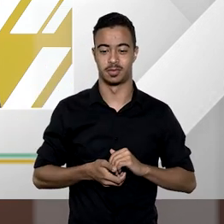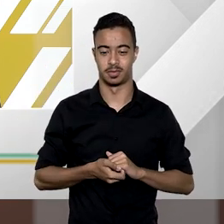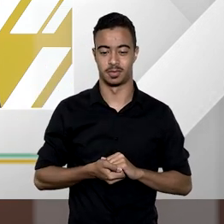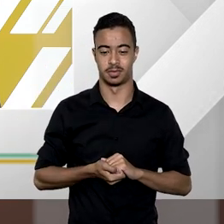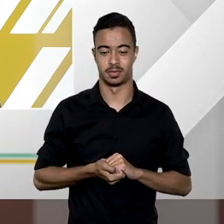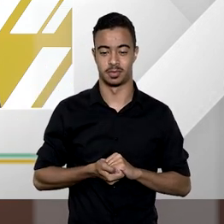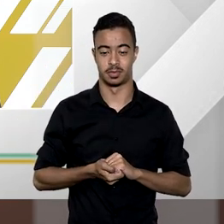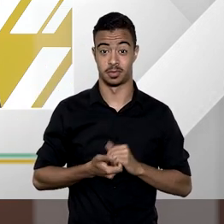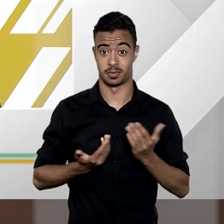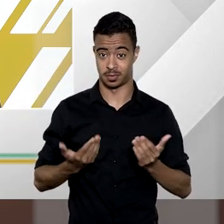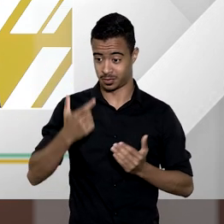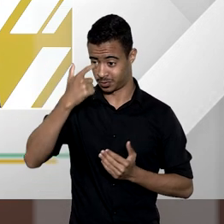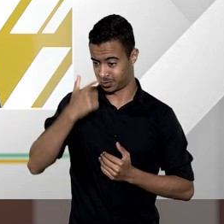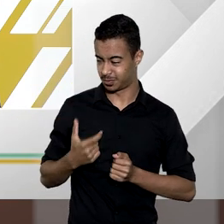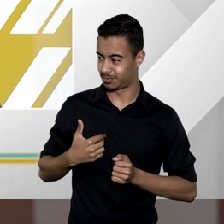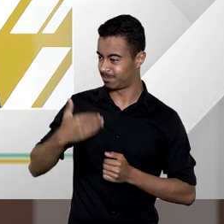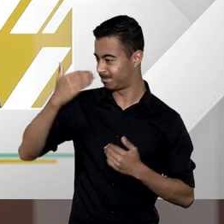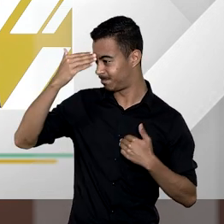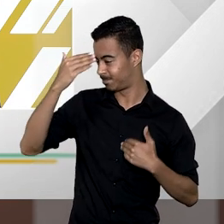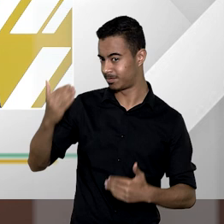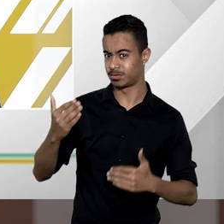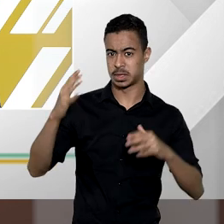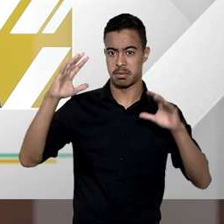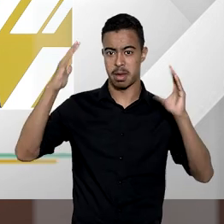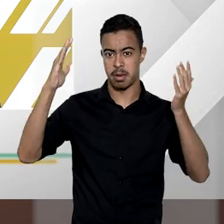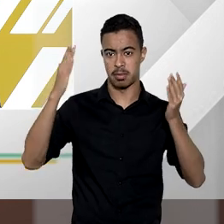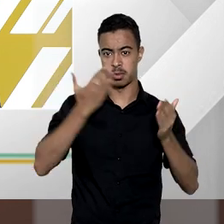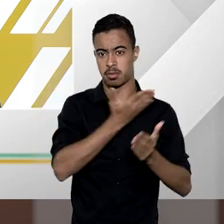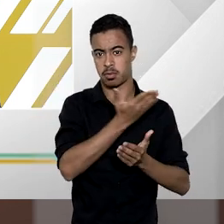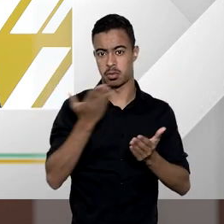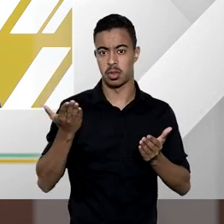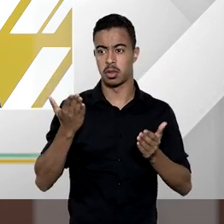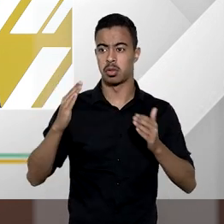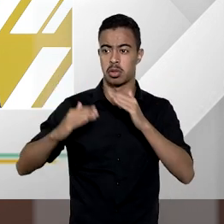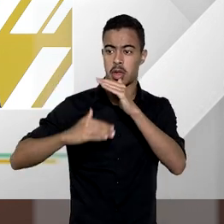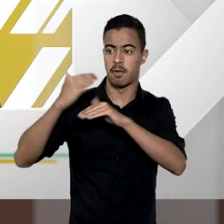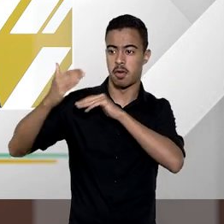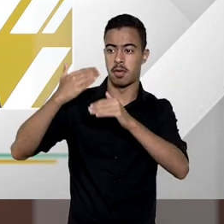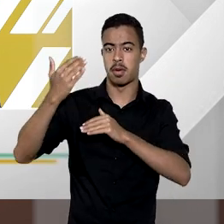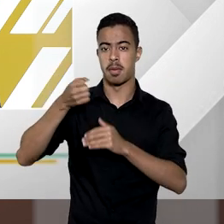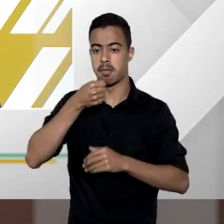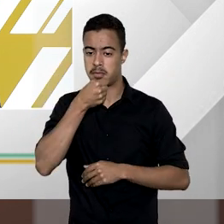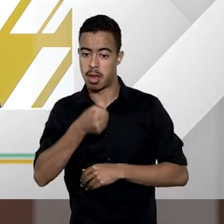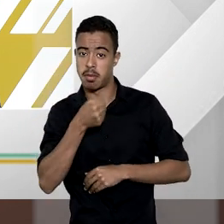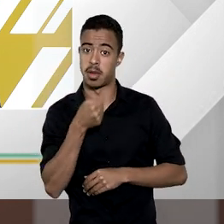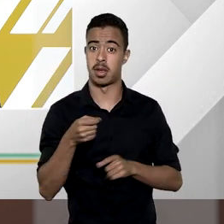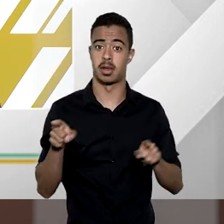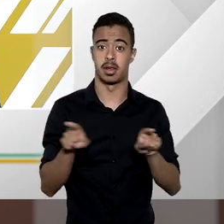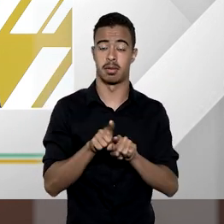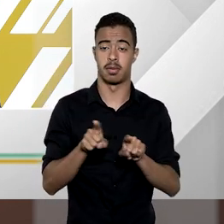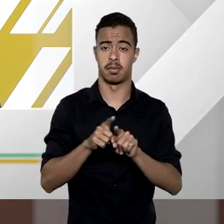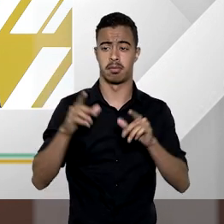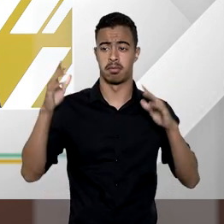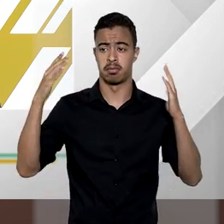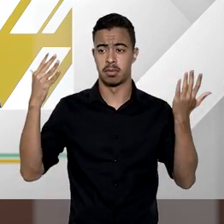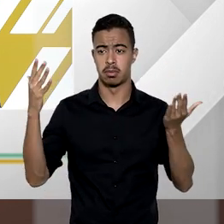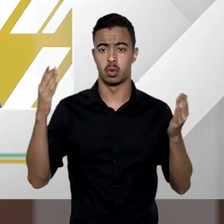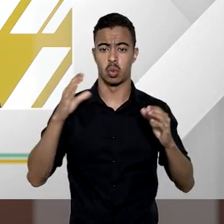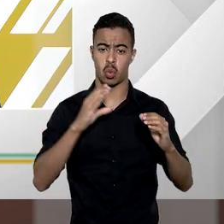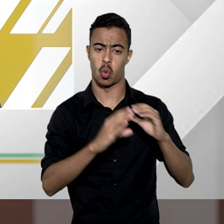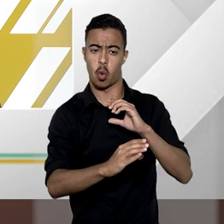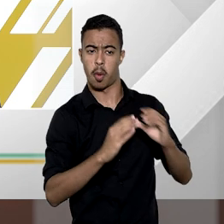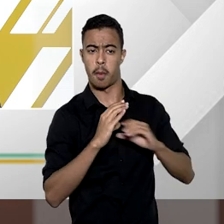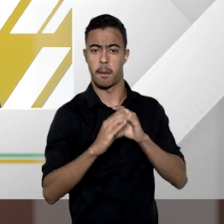sou eu quem agradece meus parabéns pelo desenvolvimento do programa meus parabéns pela pela